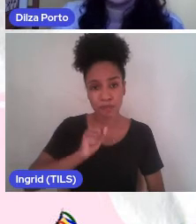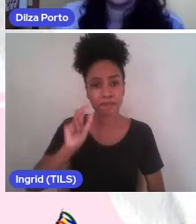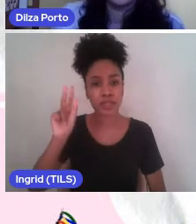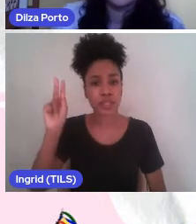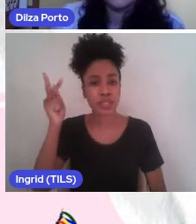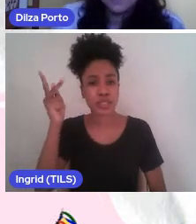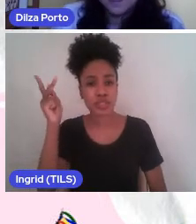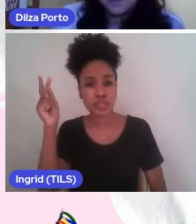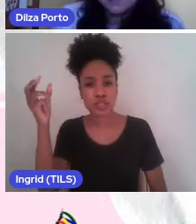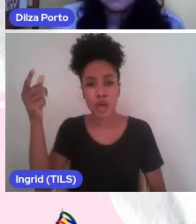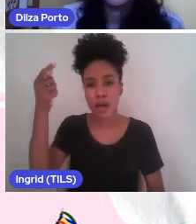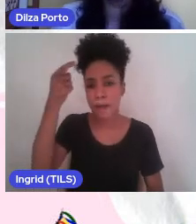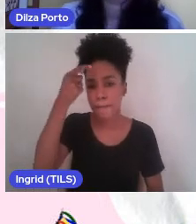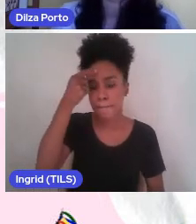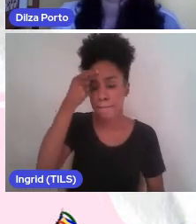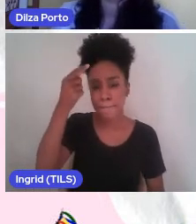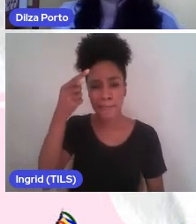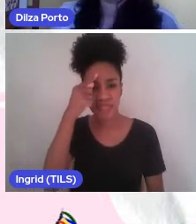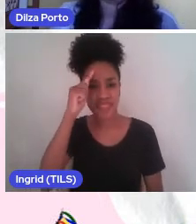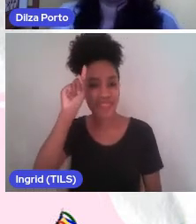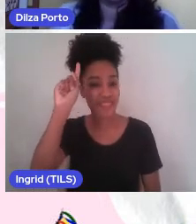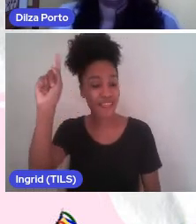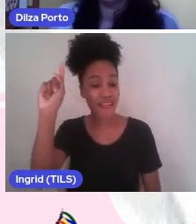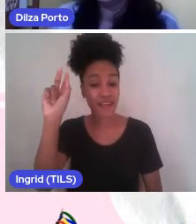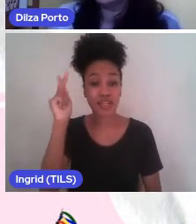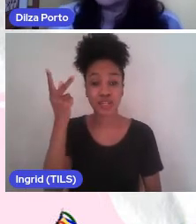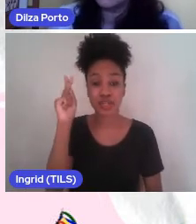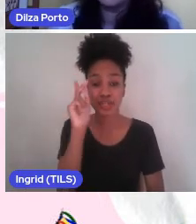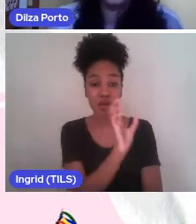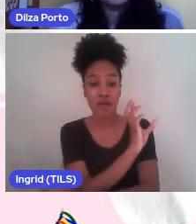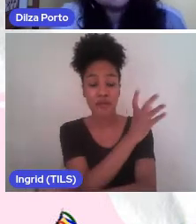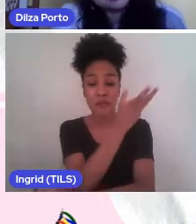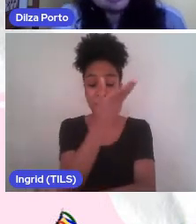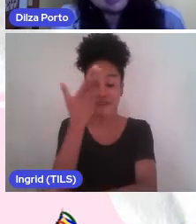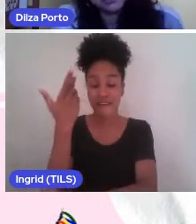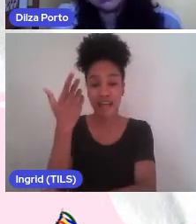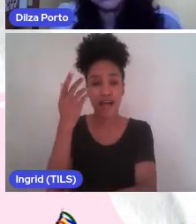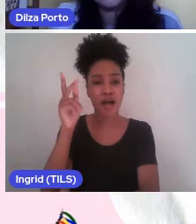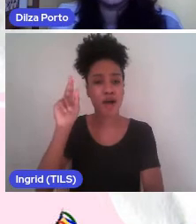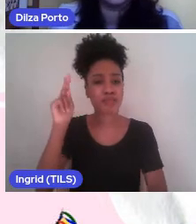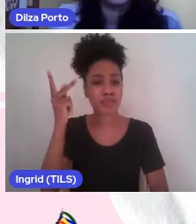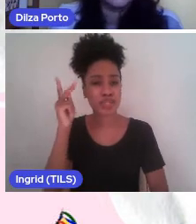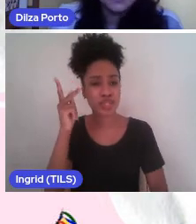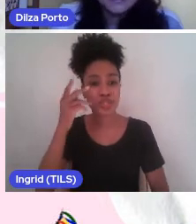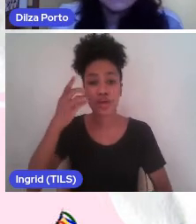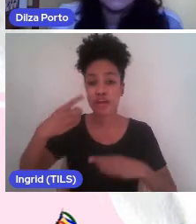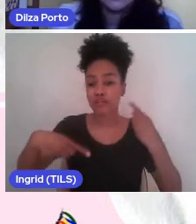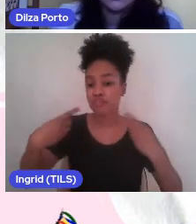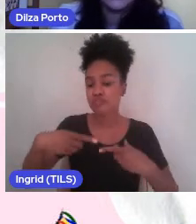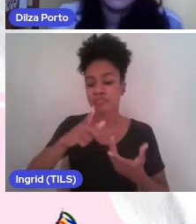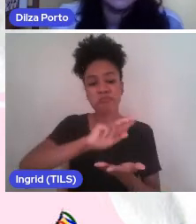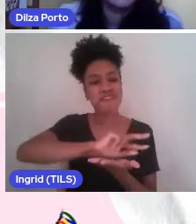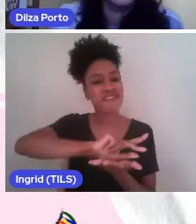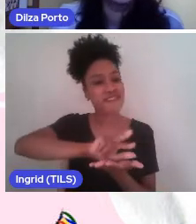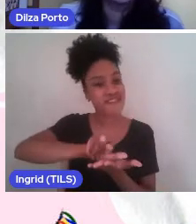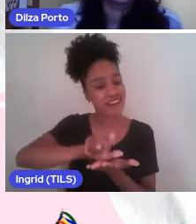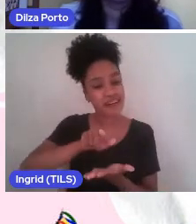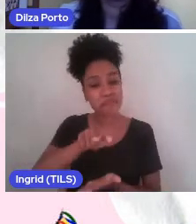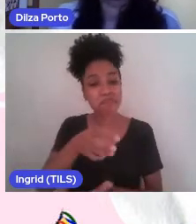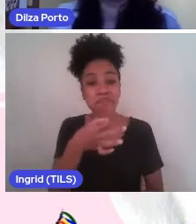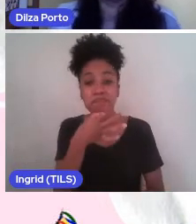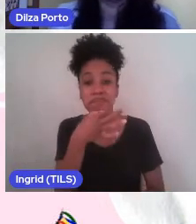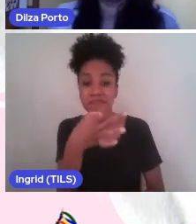intelectual e das ideias, história ambiental, história política e outras histórias que vocês queiram sugerir.